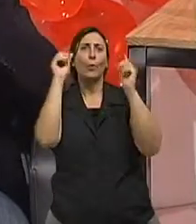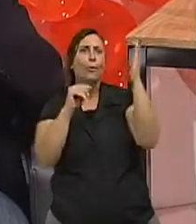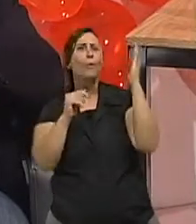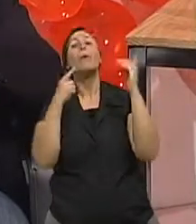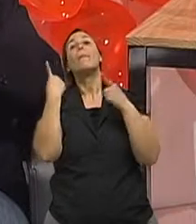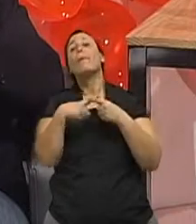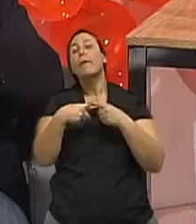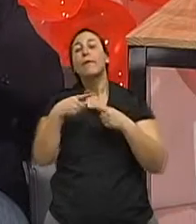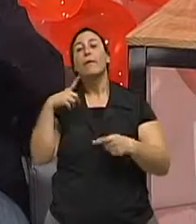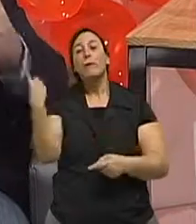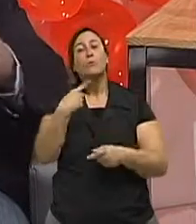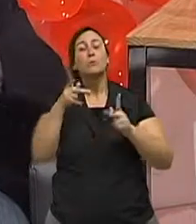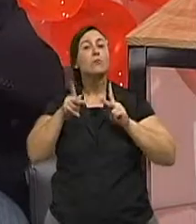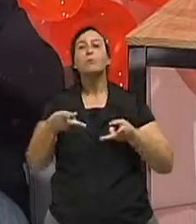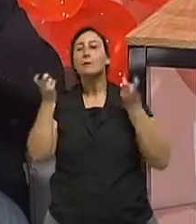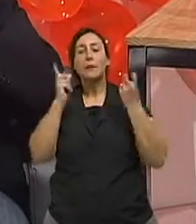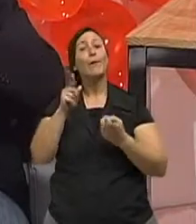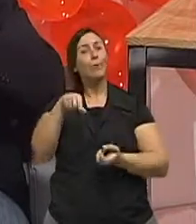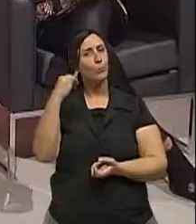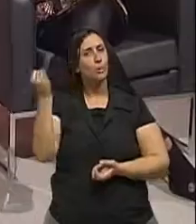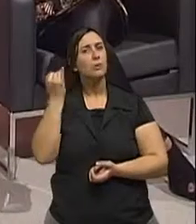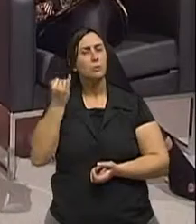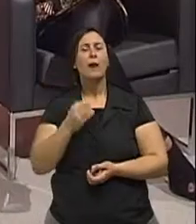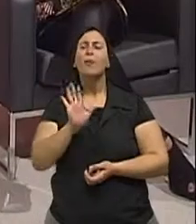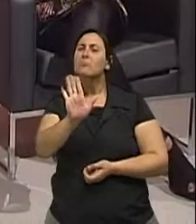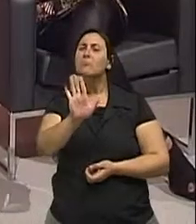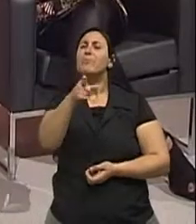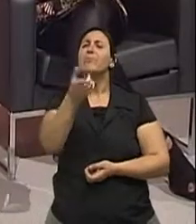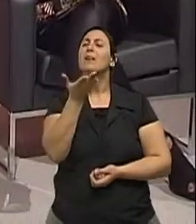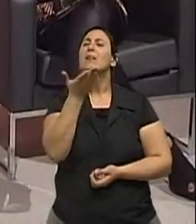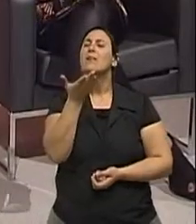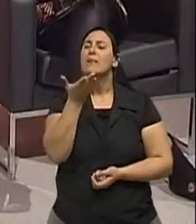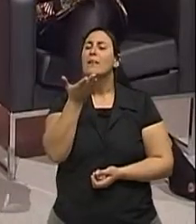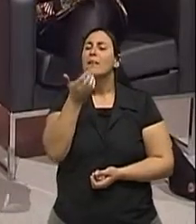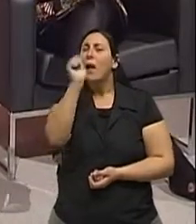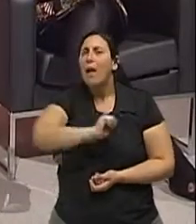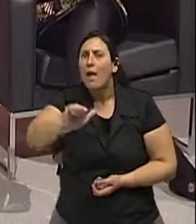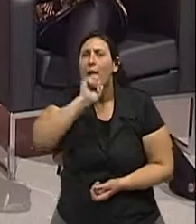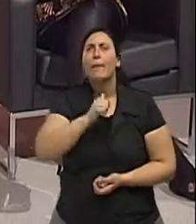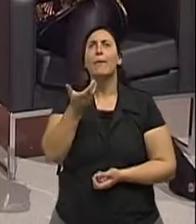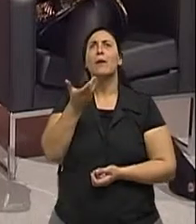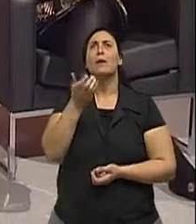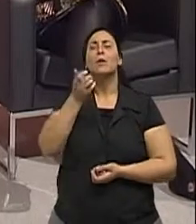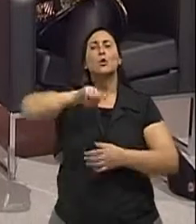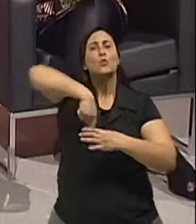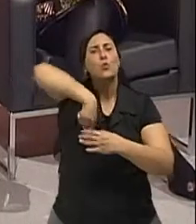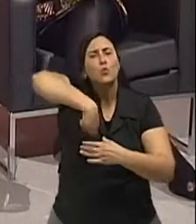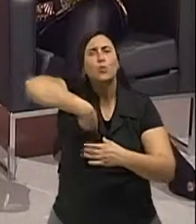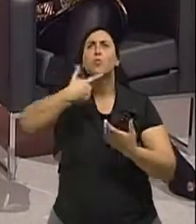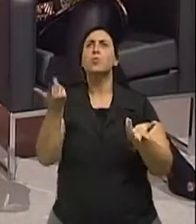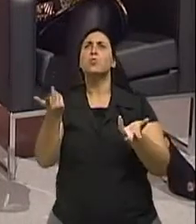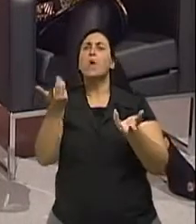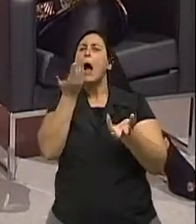que tem um resultado muito importante. E a alimentação, doutor? A questão de tomar bastante água, a questão de tomar sucos e de uma